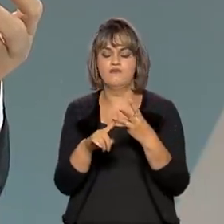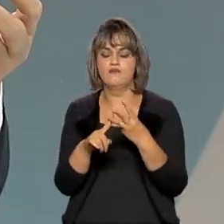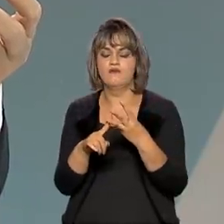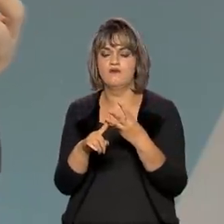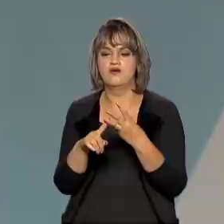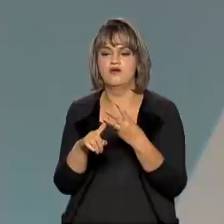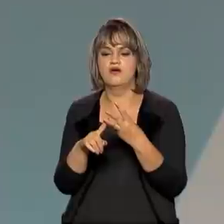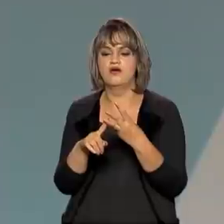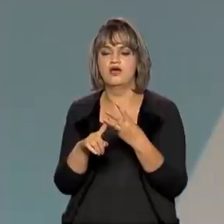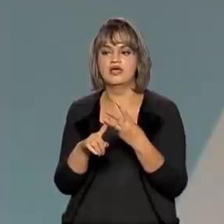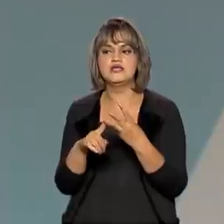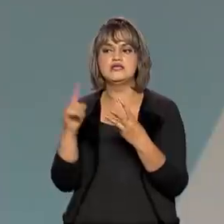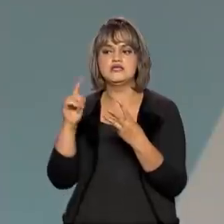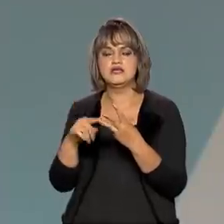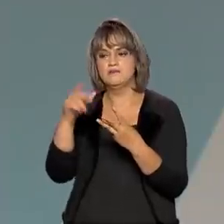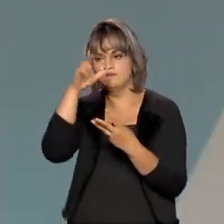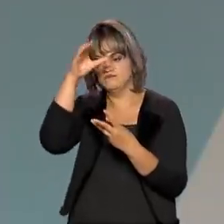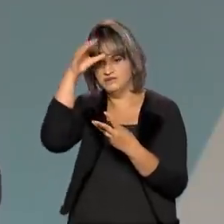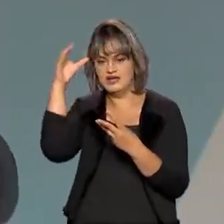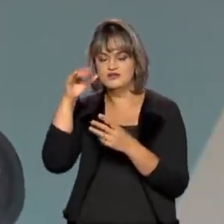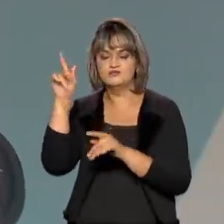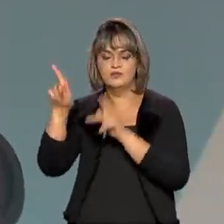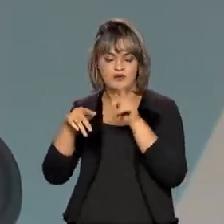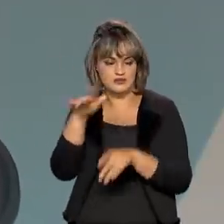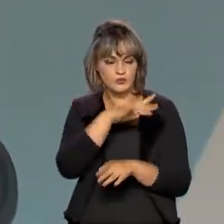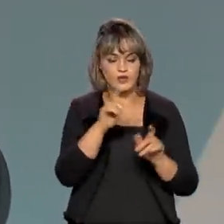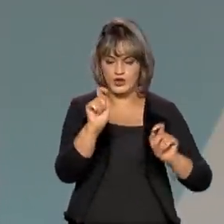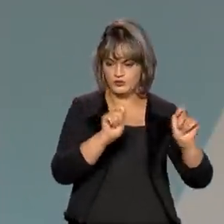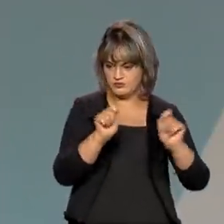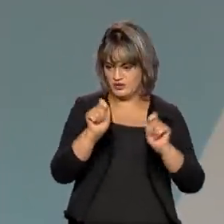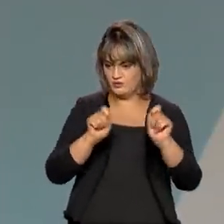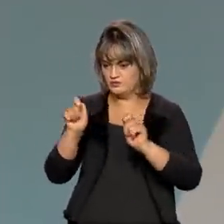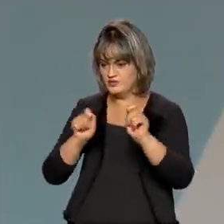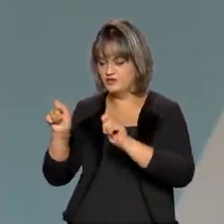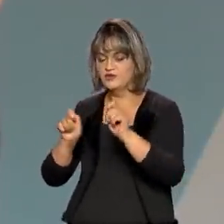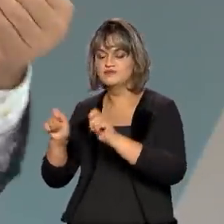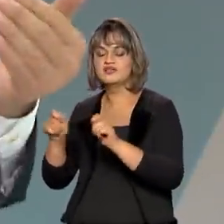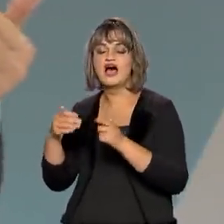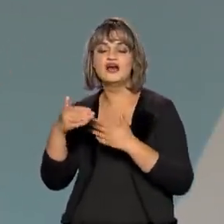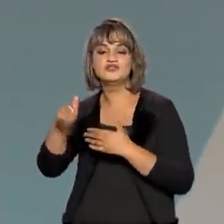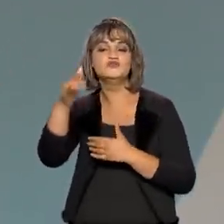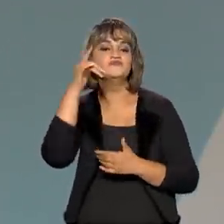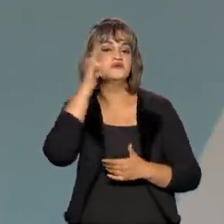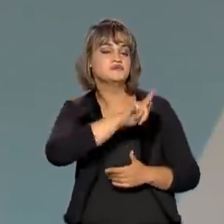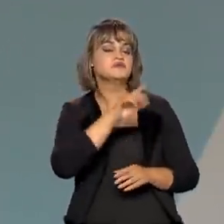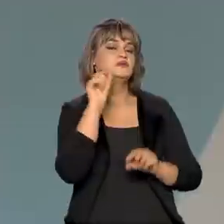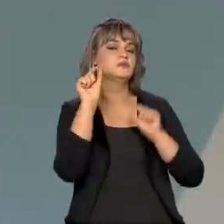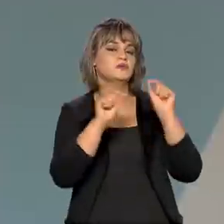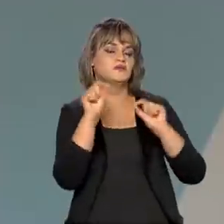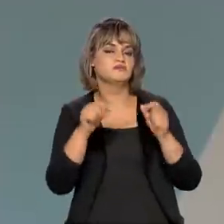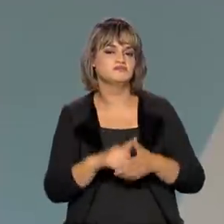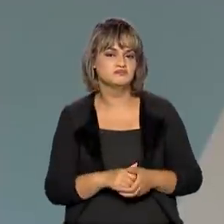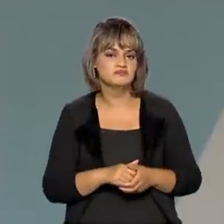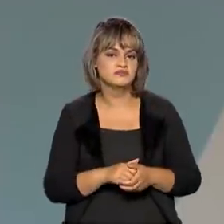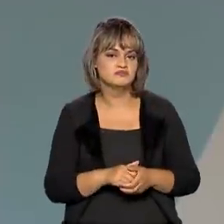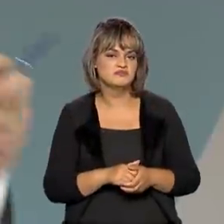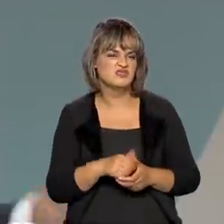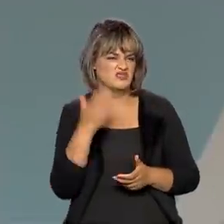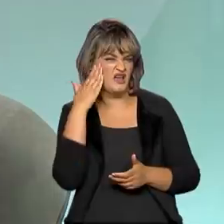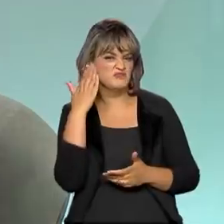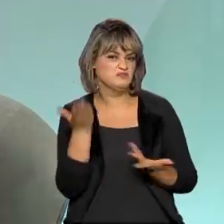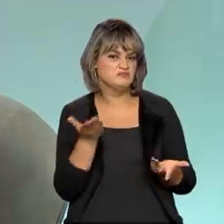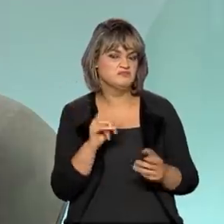a administração pública federal e a população em geral, vai trazer qual economia para o sistema que está sobrecarregado? Para